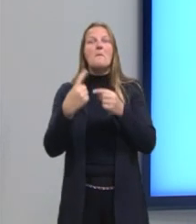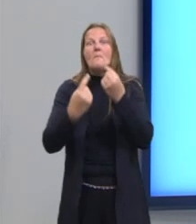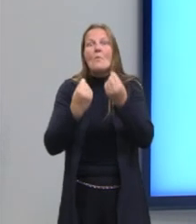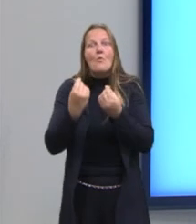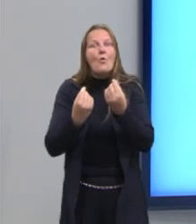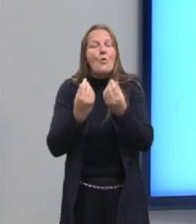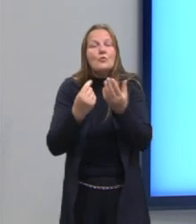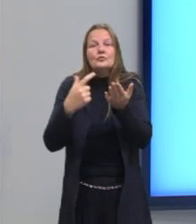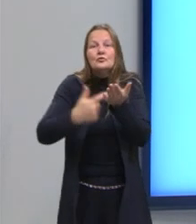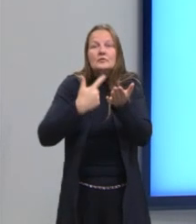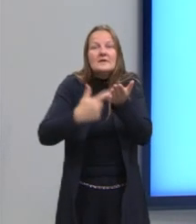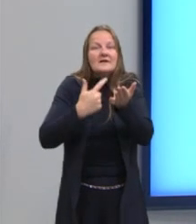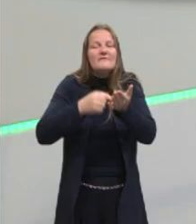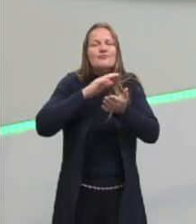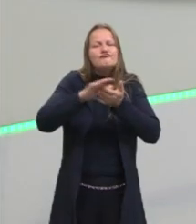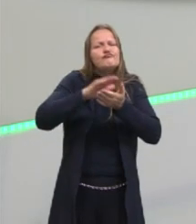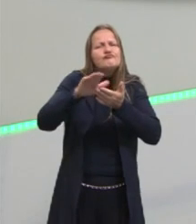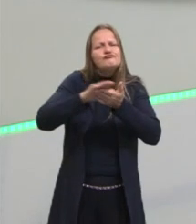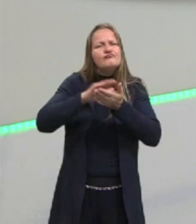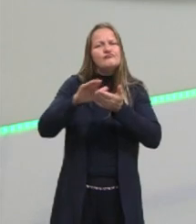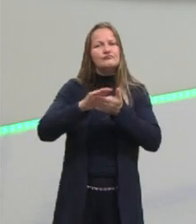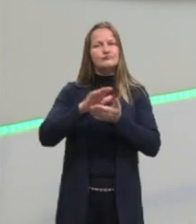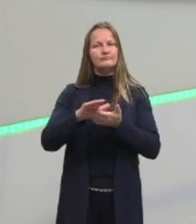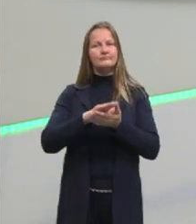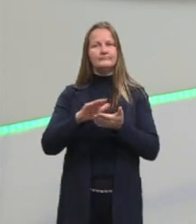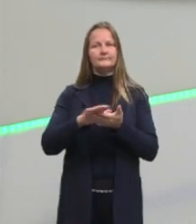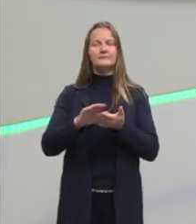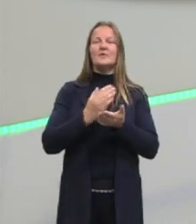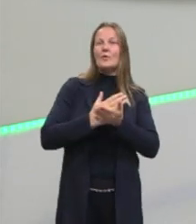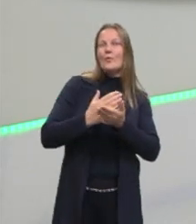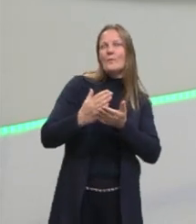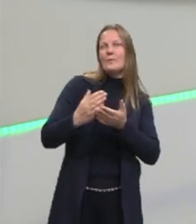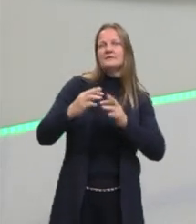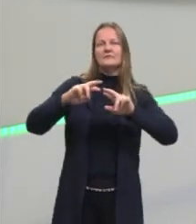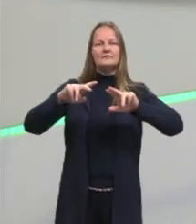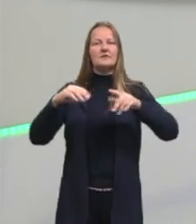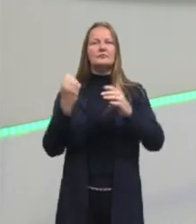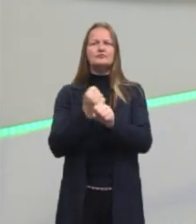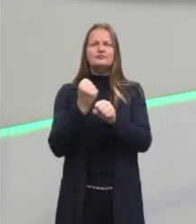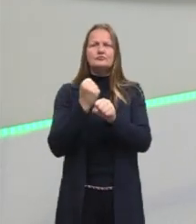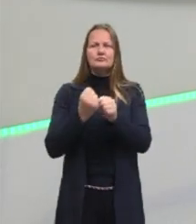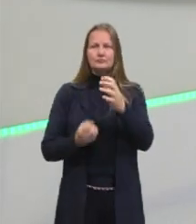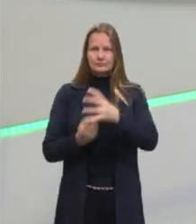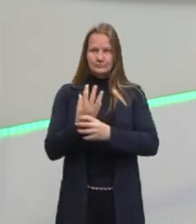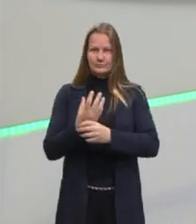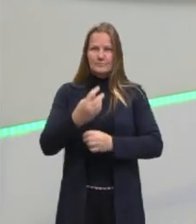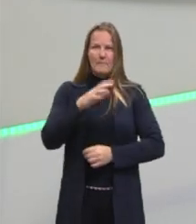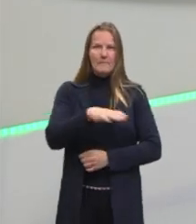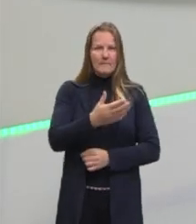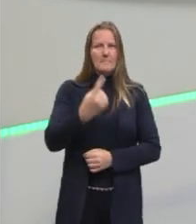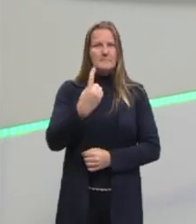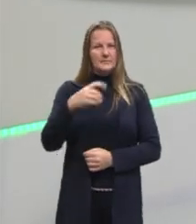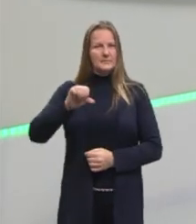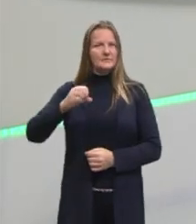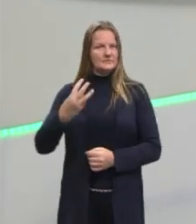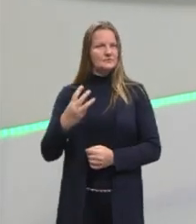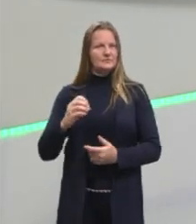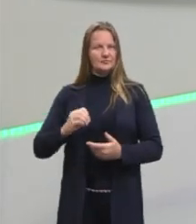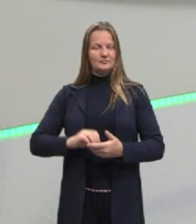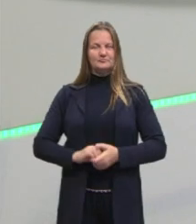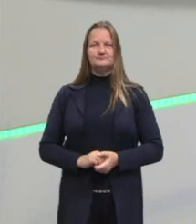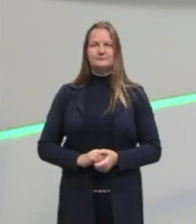publicados, não apenas um, né? Começa, assim, várias obras a serem publicadas a partir da década de 30.